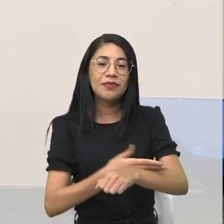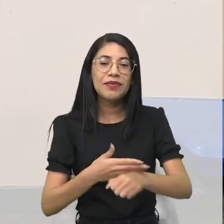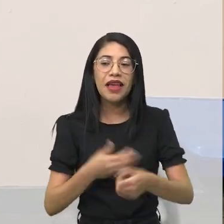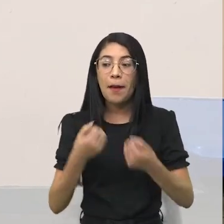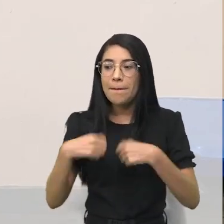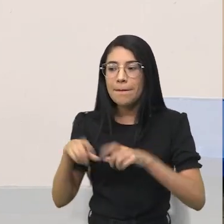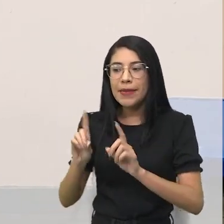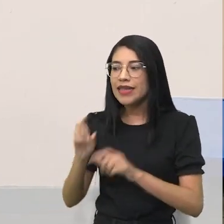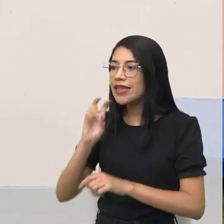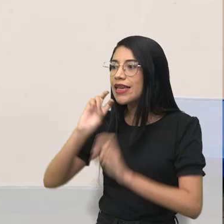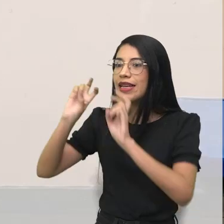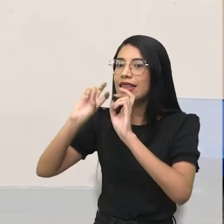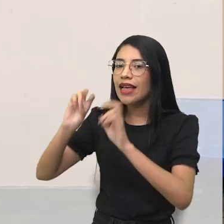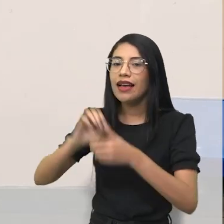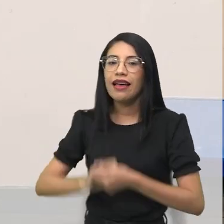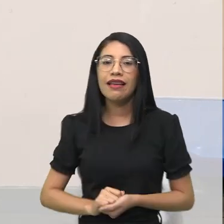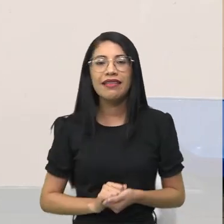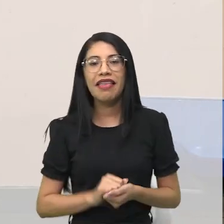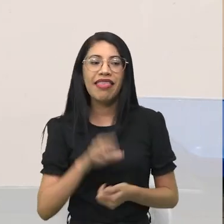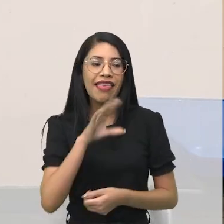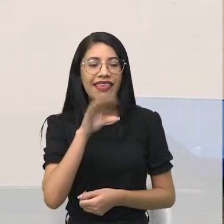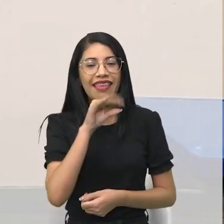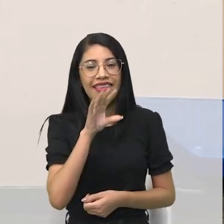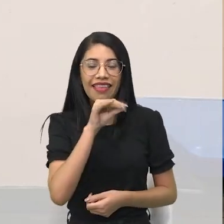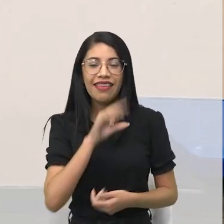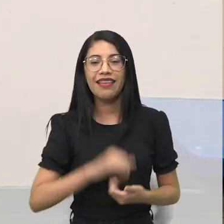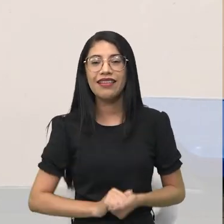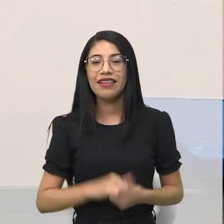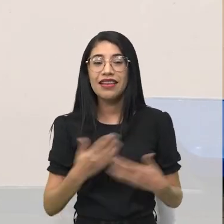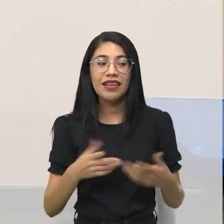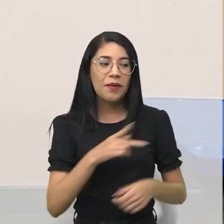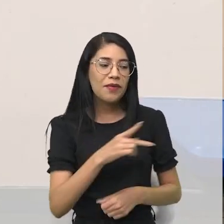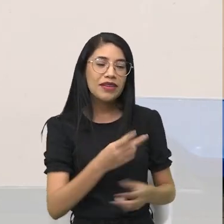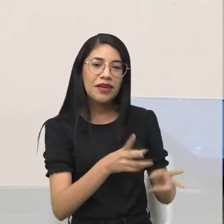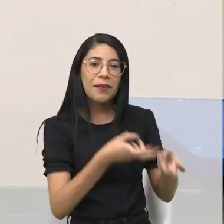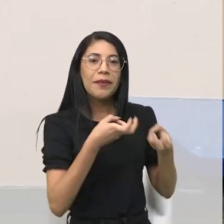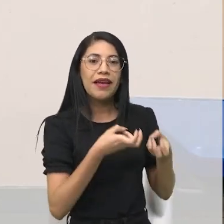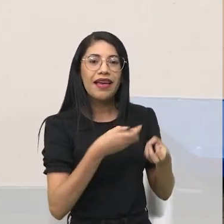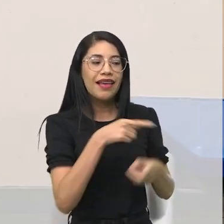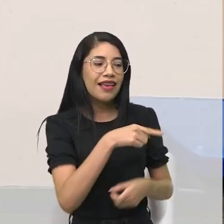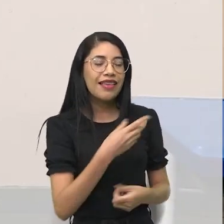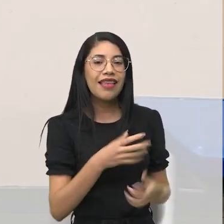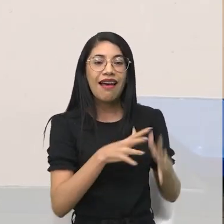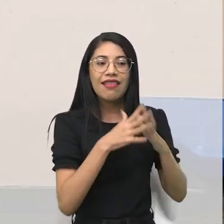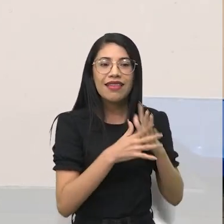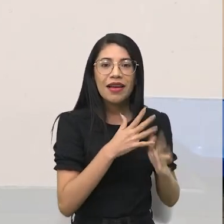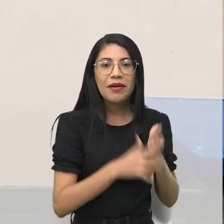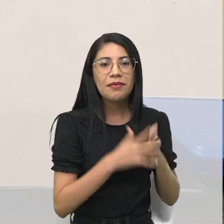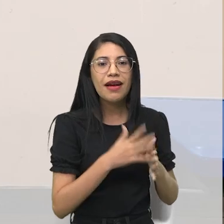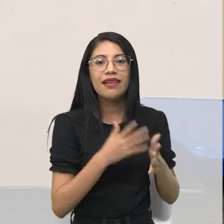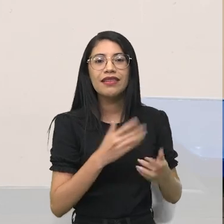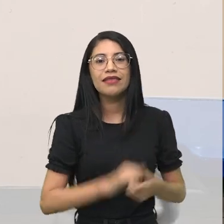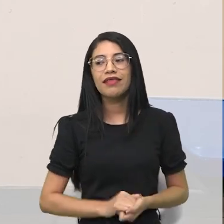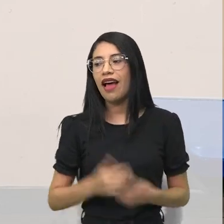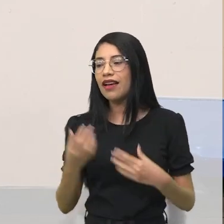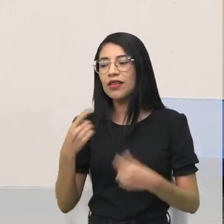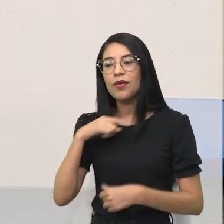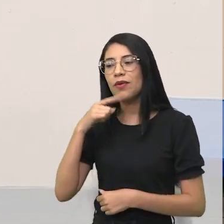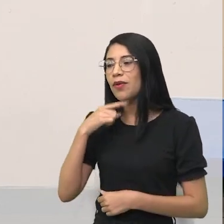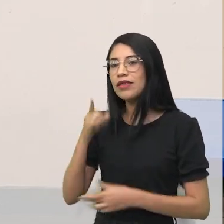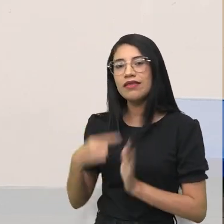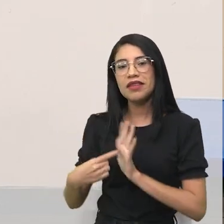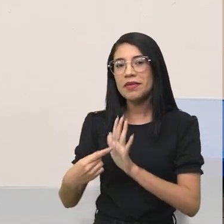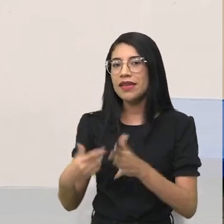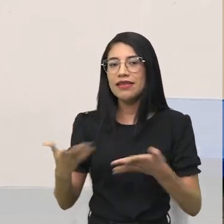gritar. Tá com a dona falando... É, é, é, é, é, é, Olha, professora, não... Além de não falar a parte dele, ele deixou... Professora, não dá pra apresentar desse